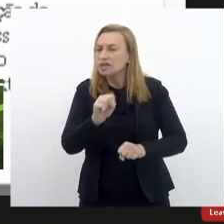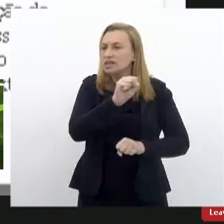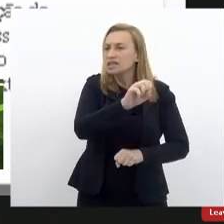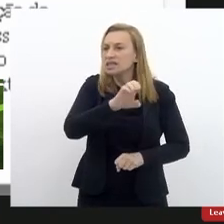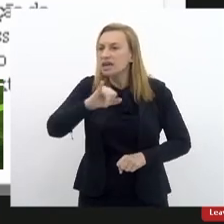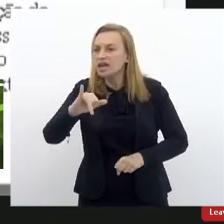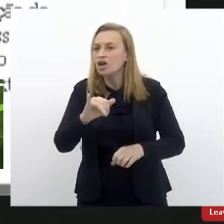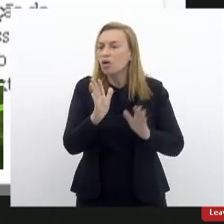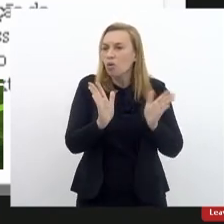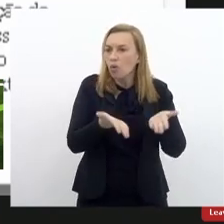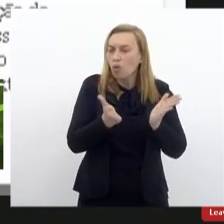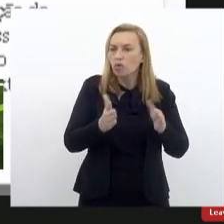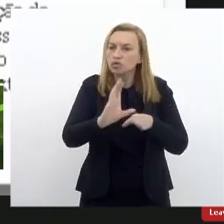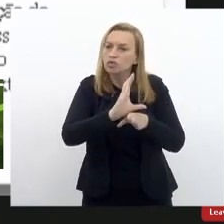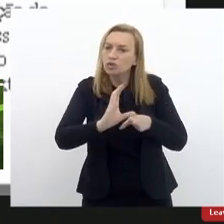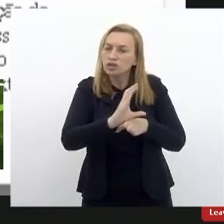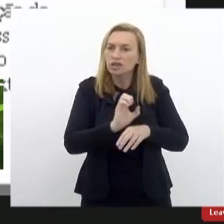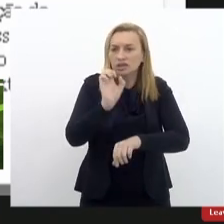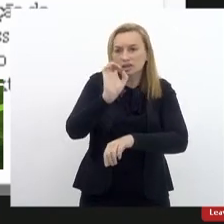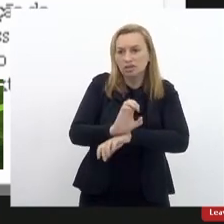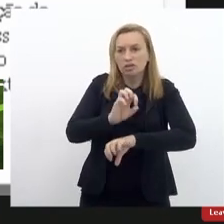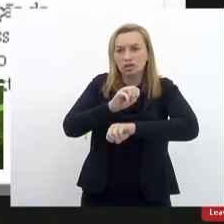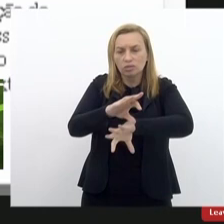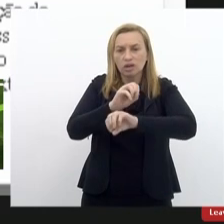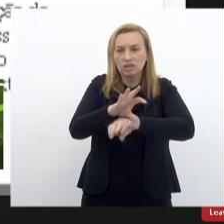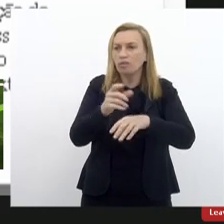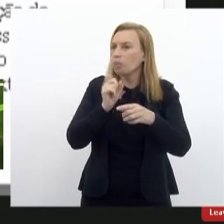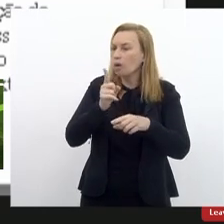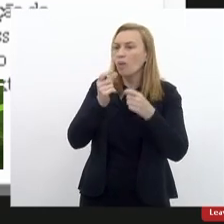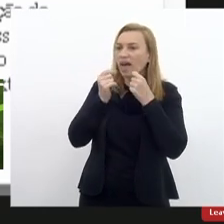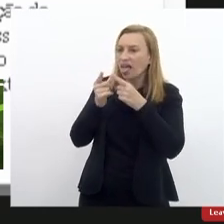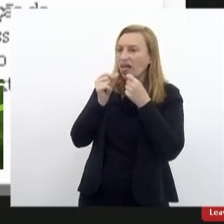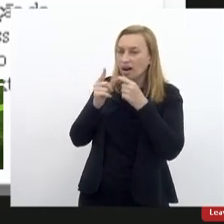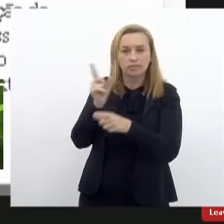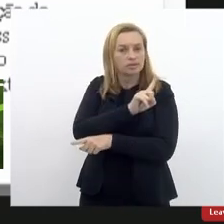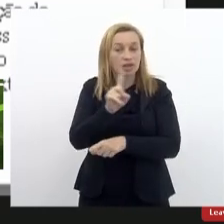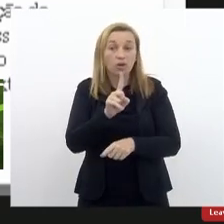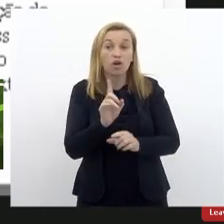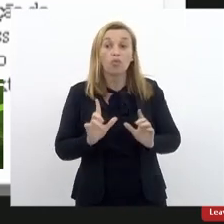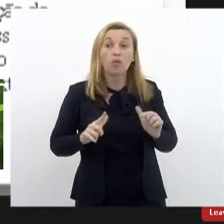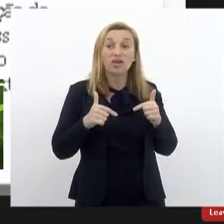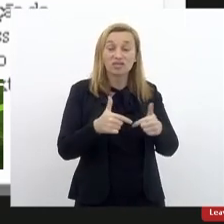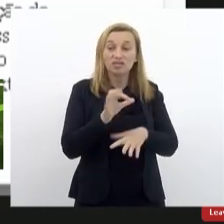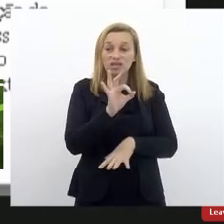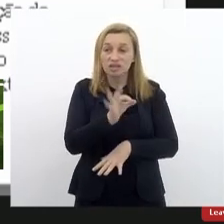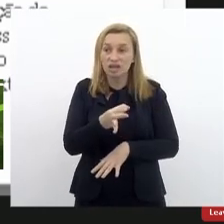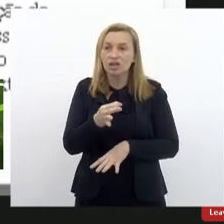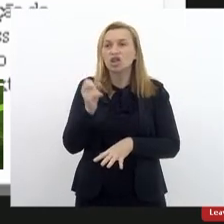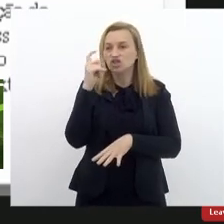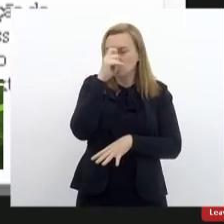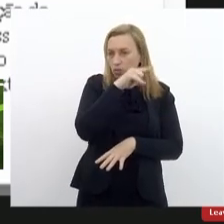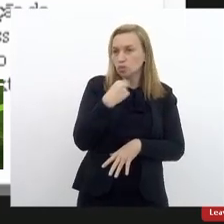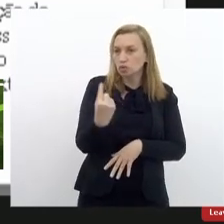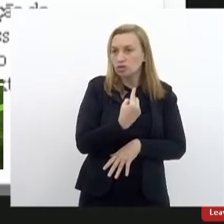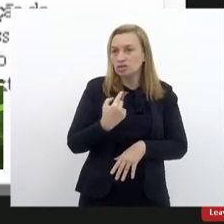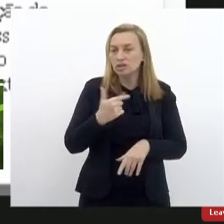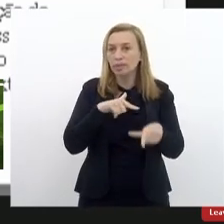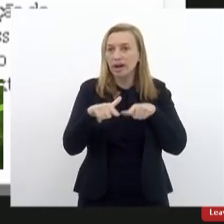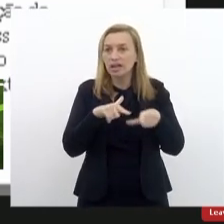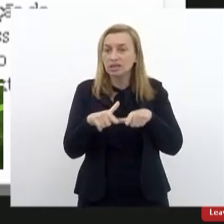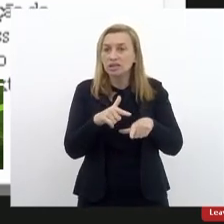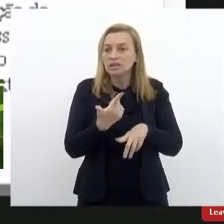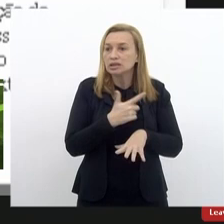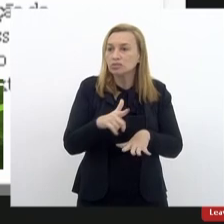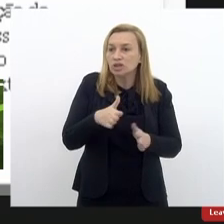hoje o Conselho Estadual de Educação não é uma reclamação, é um fato, embora isso dificulte muito o nosso trabalho. Nós não temos